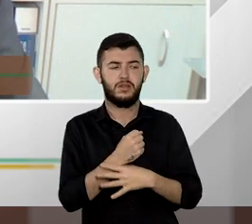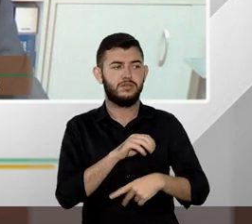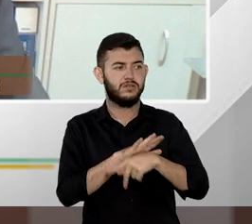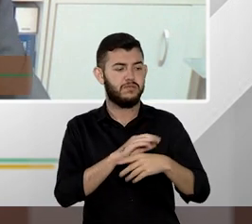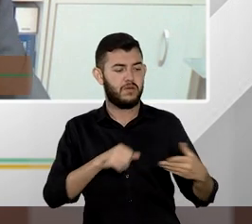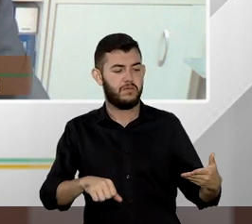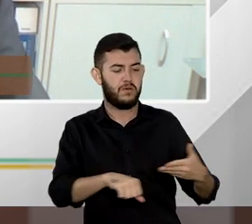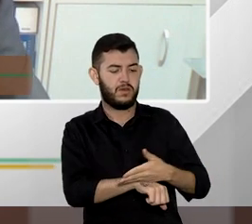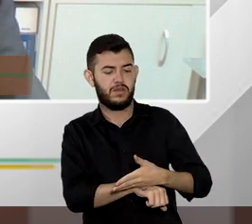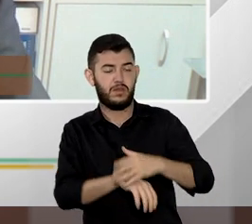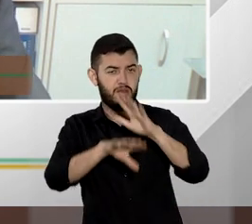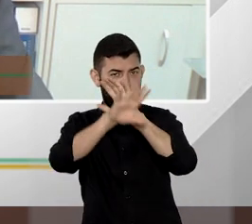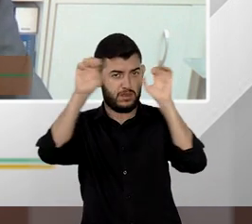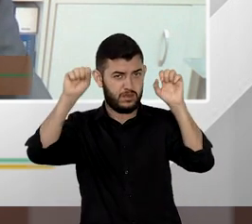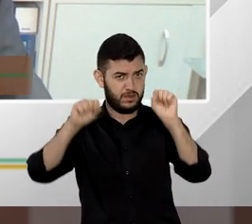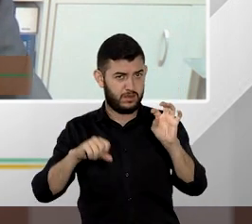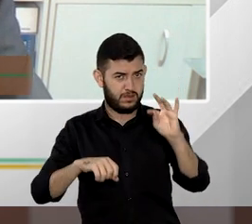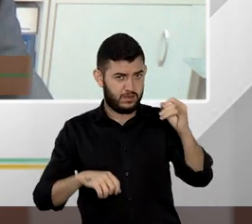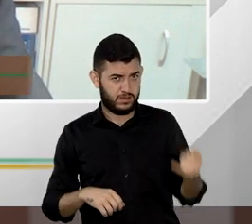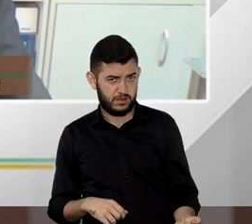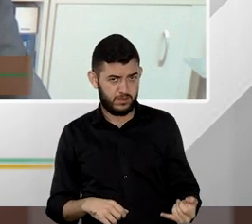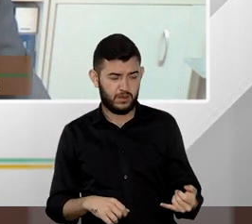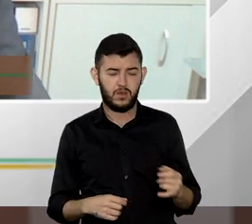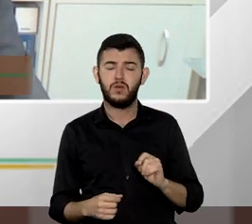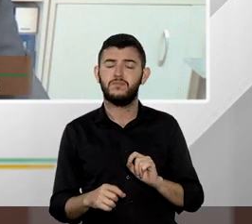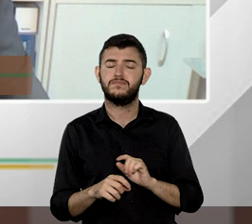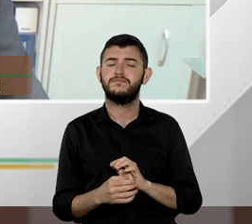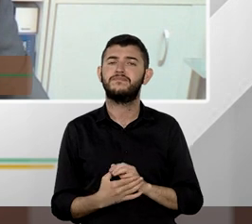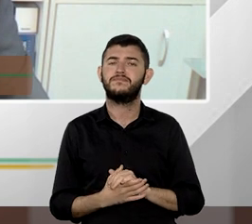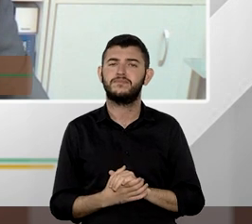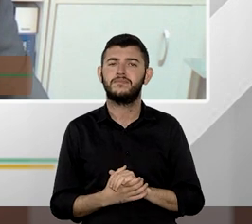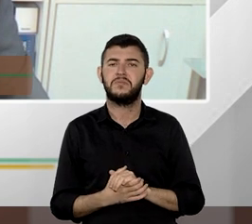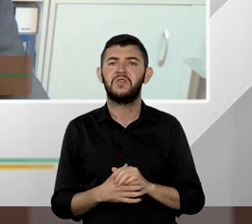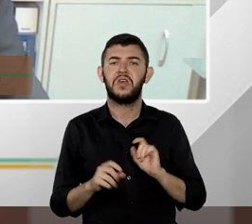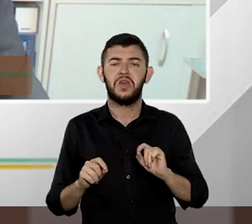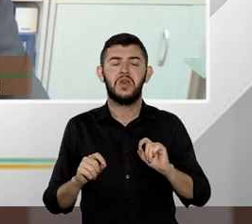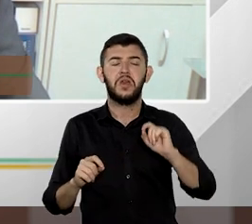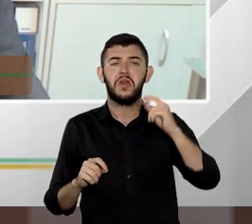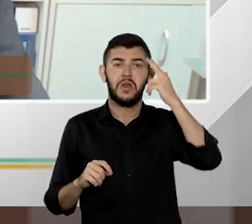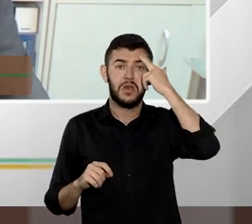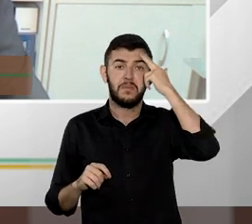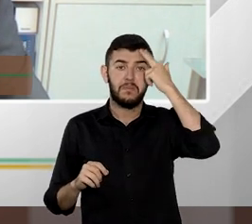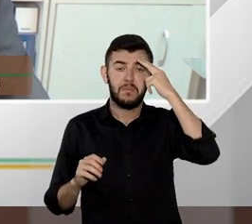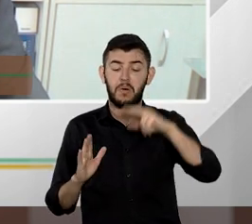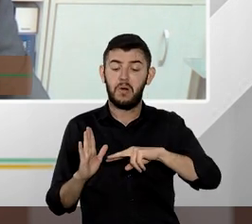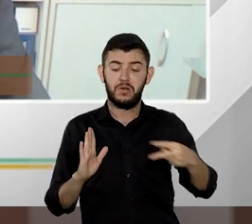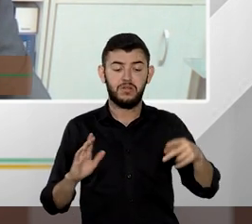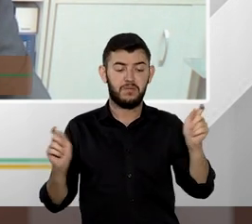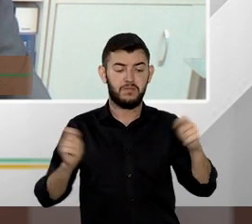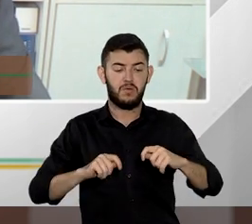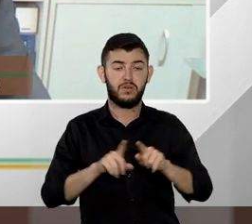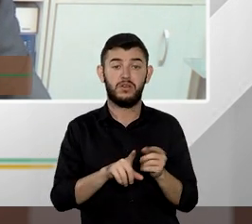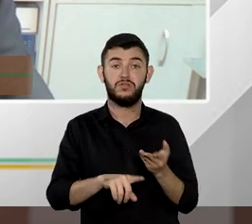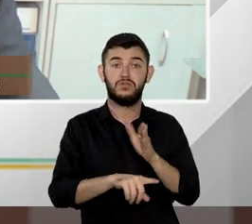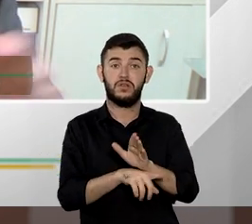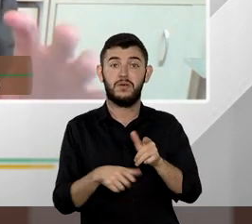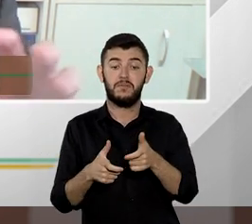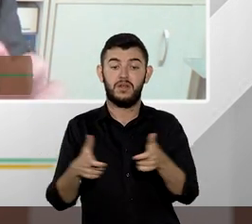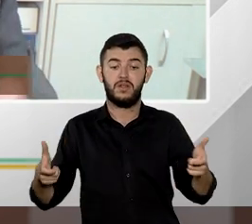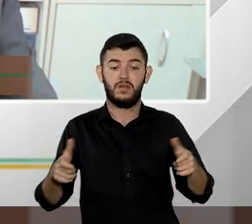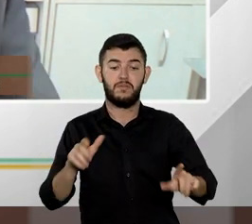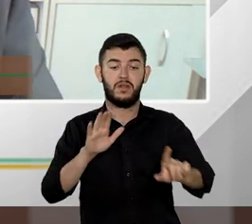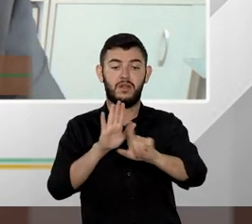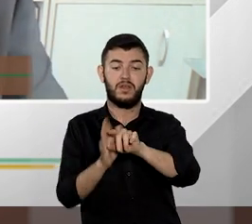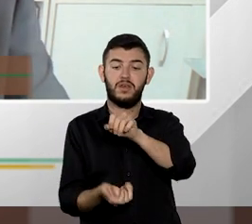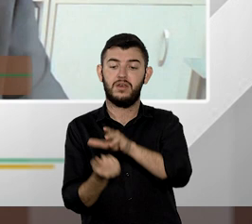STJ há a possibilidade de ampliação dessas hipóteses pela lei regulamentadora e a